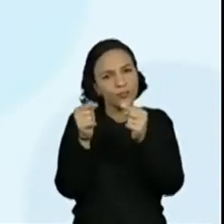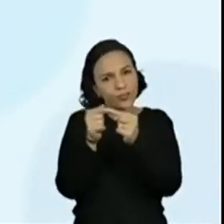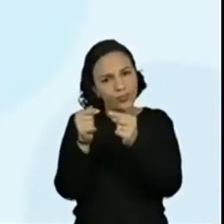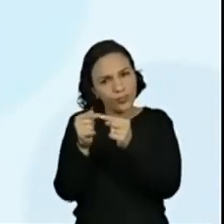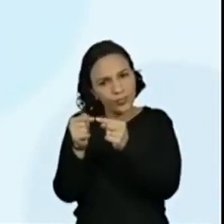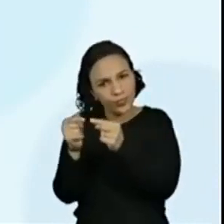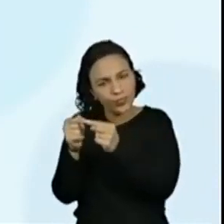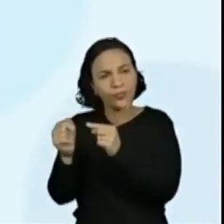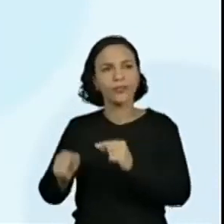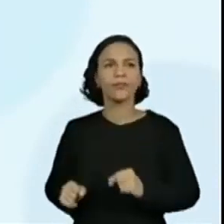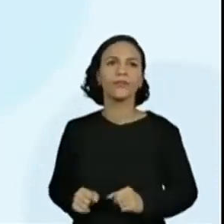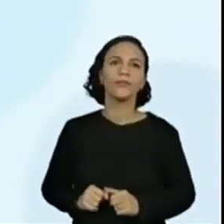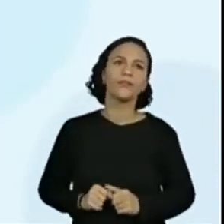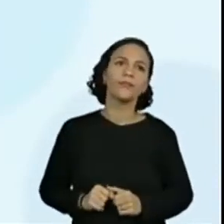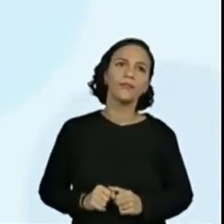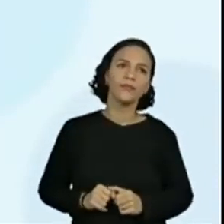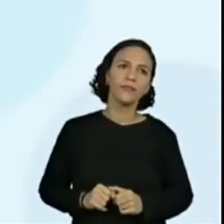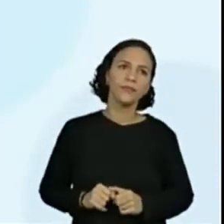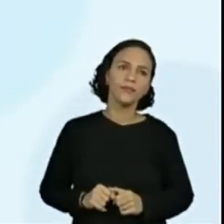linha.